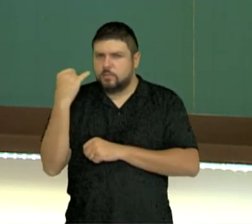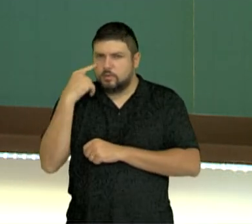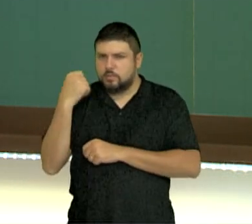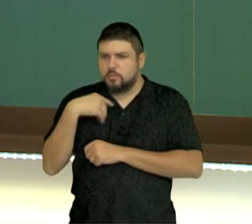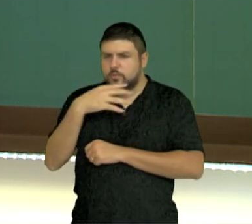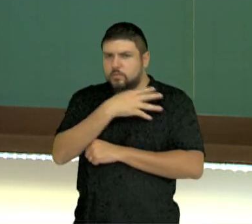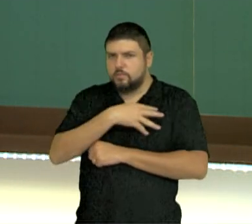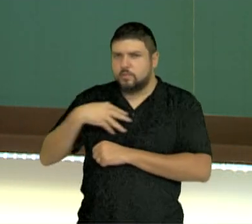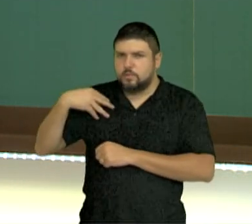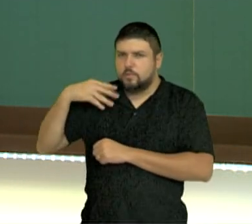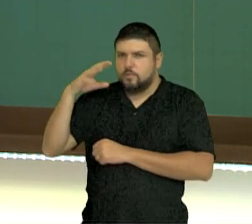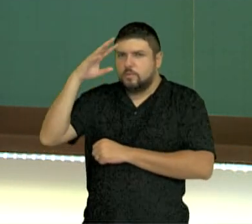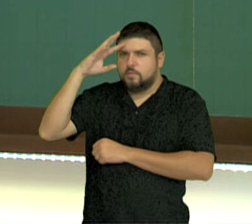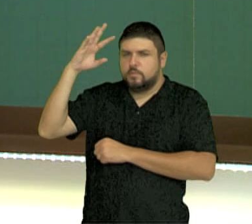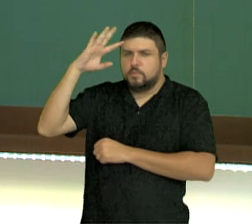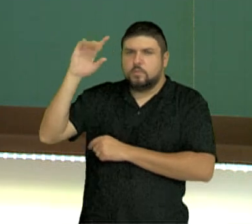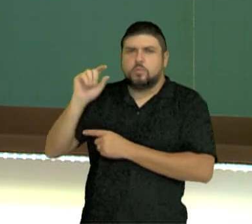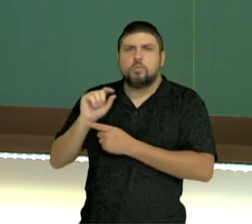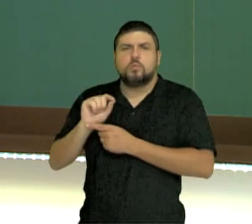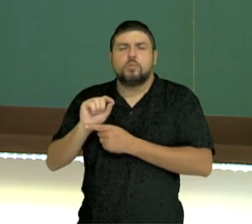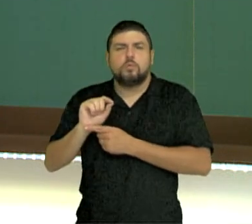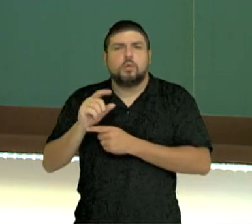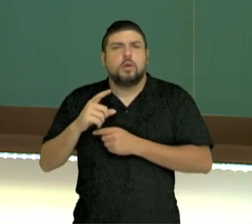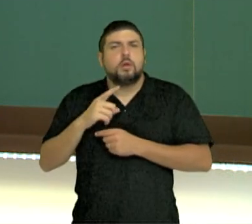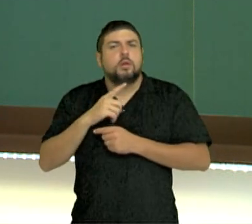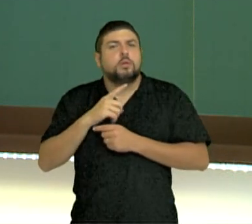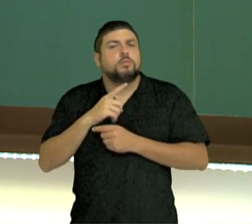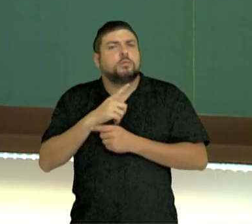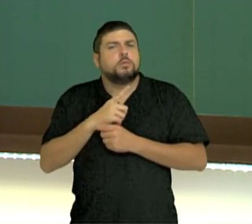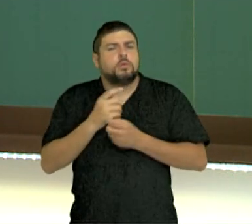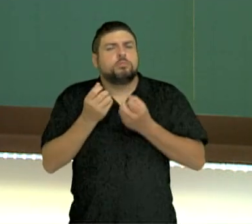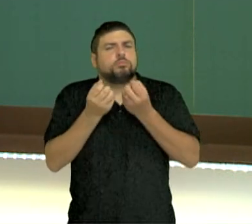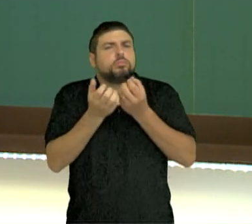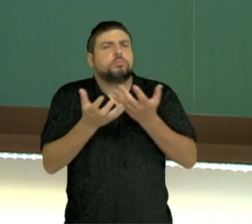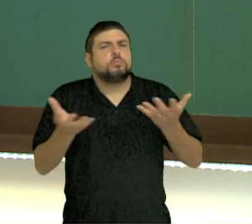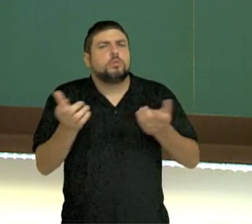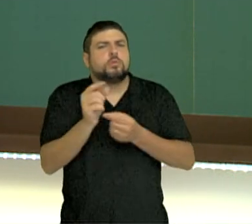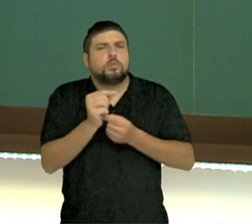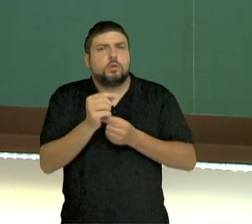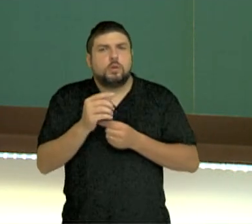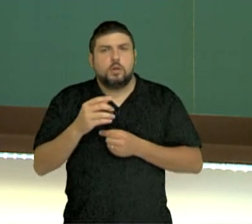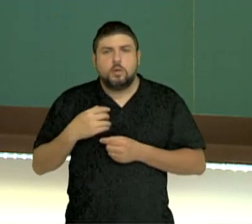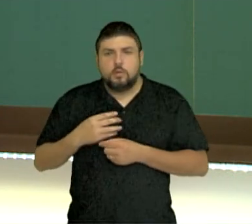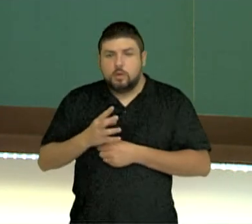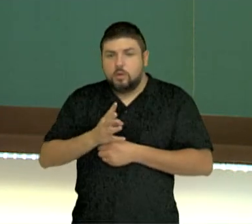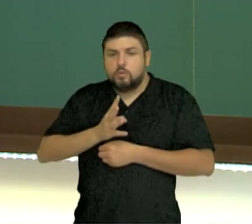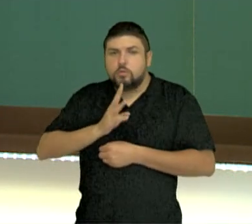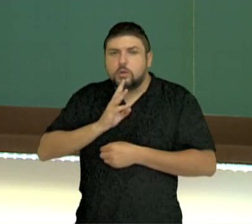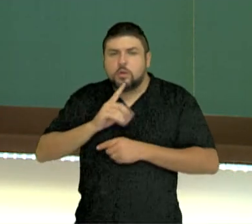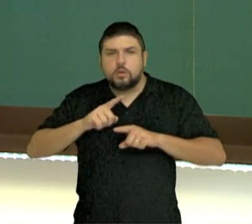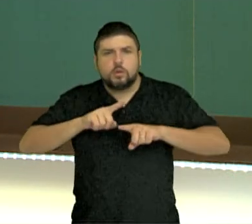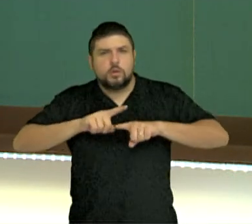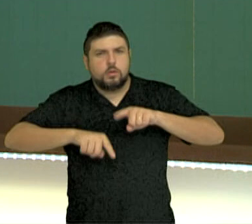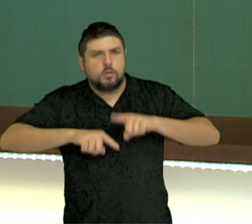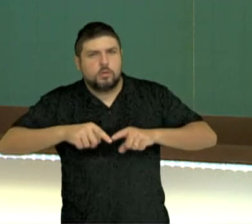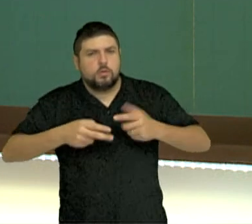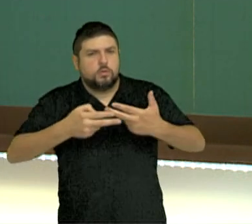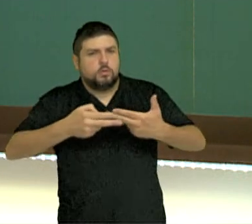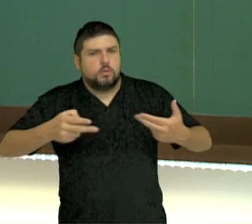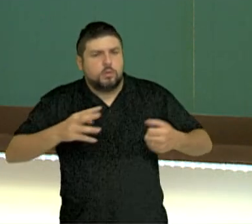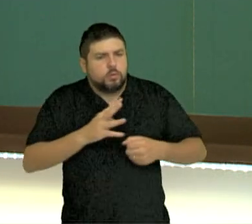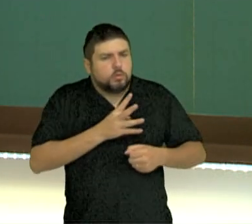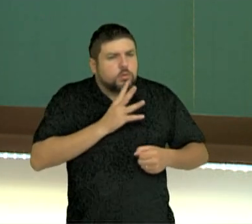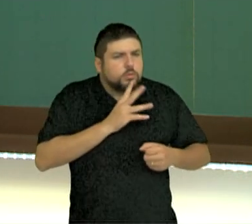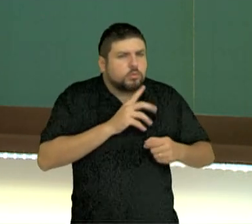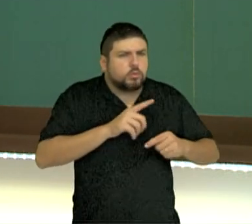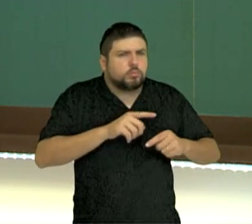filósofo é justamente essa noção de que, para conhecer, os objetos, conhecer as coisas ao nosso redor,